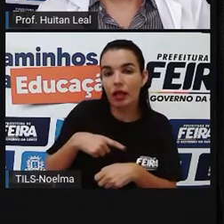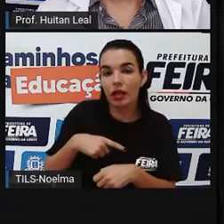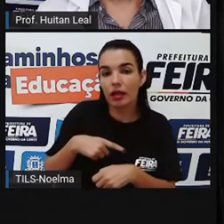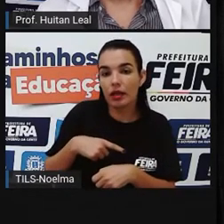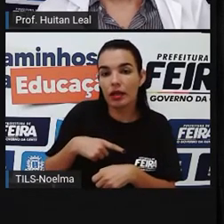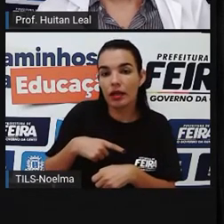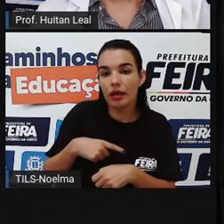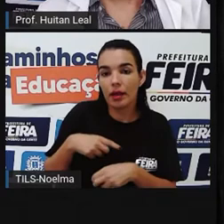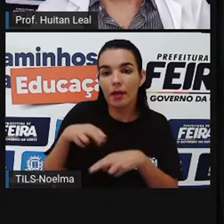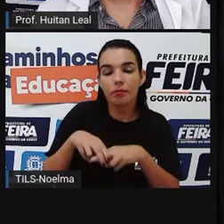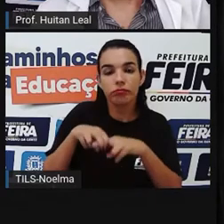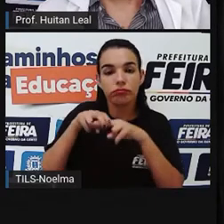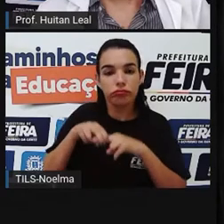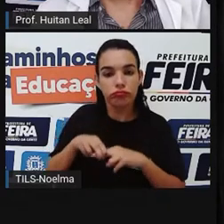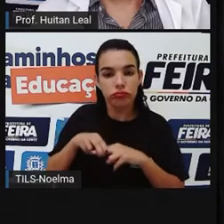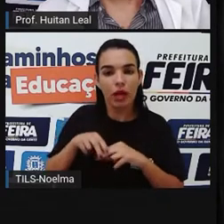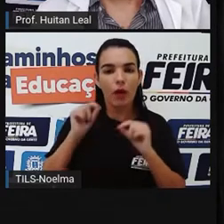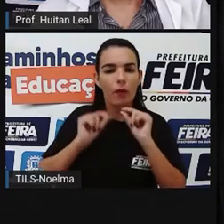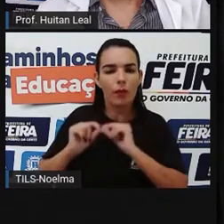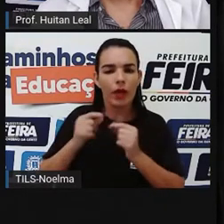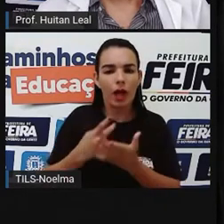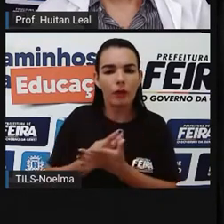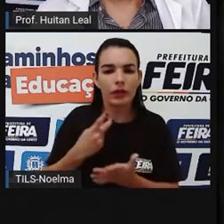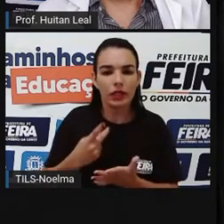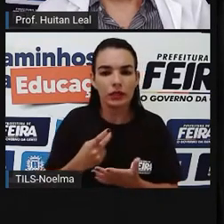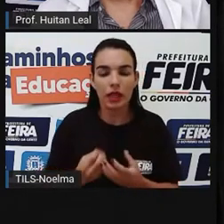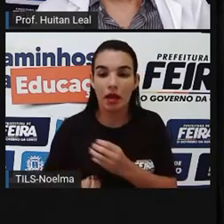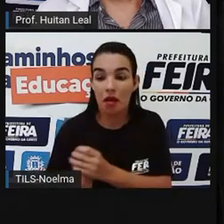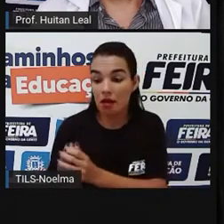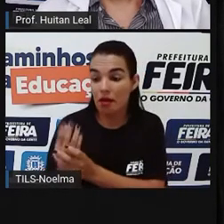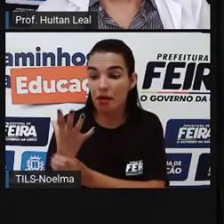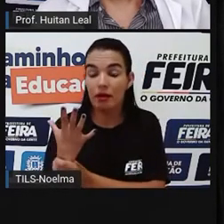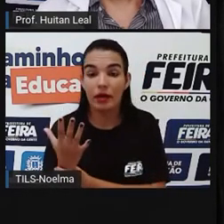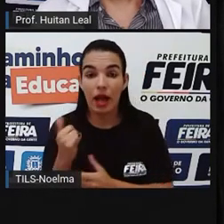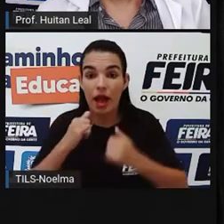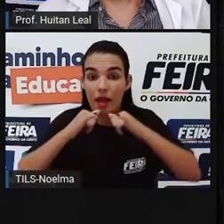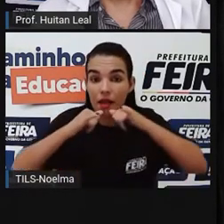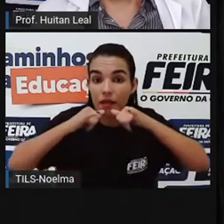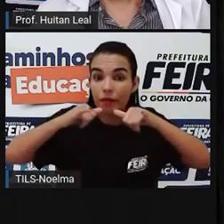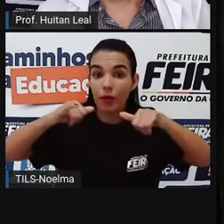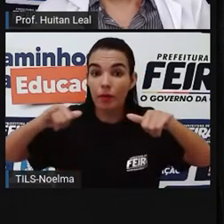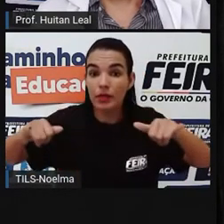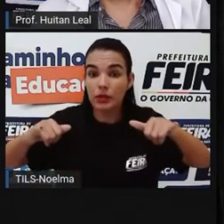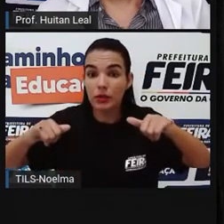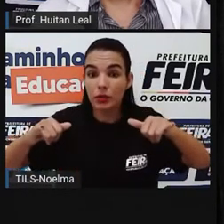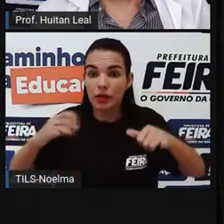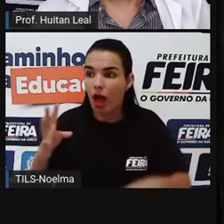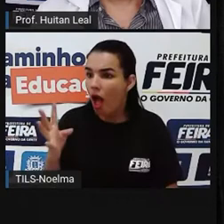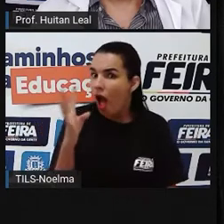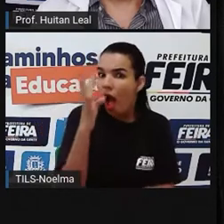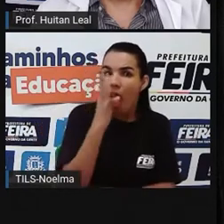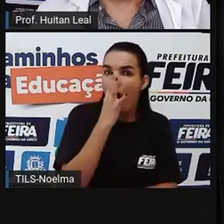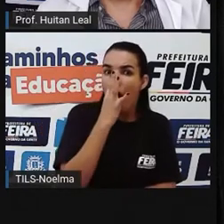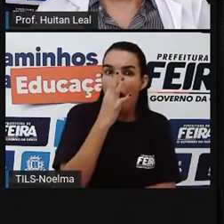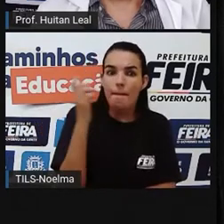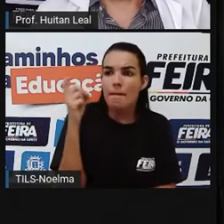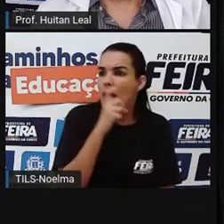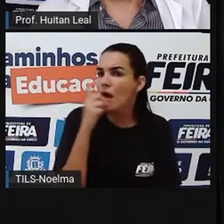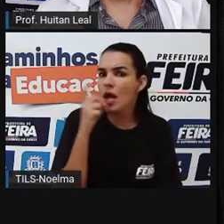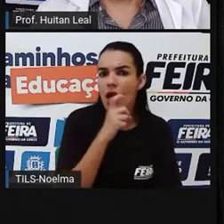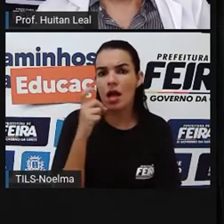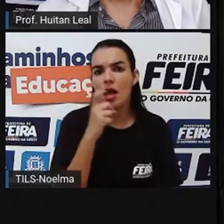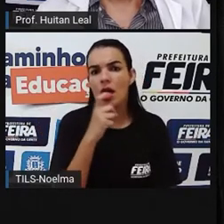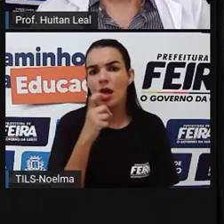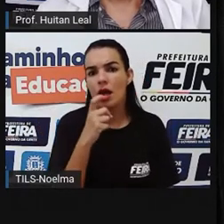absurdas para atrair o acesso aos sites, faturando-se assim com a publicidade digital. Quando